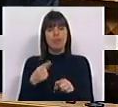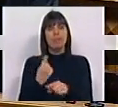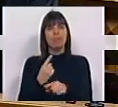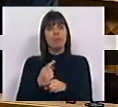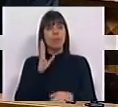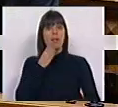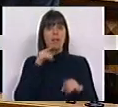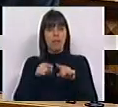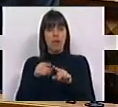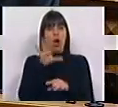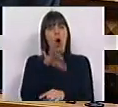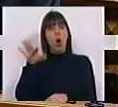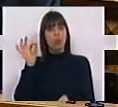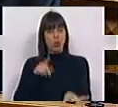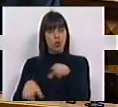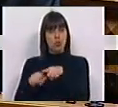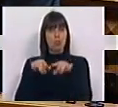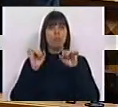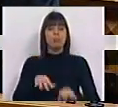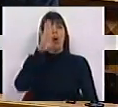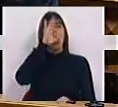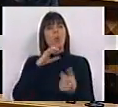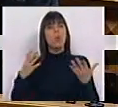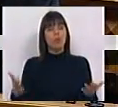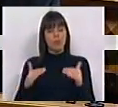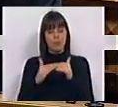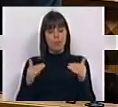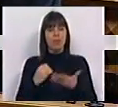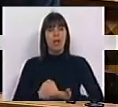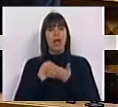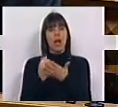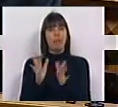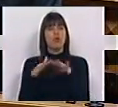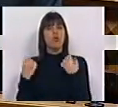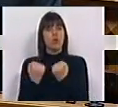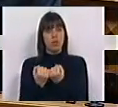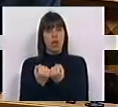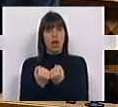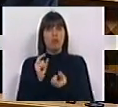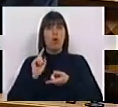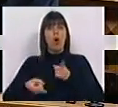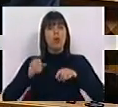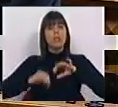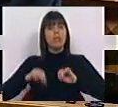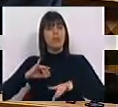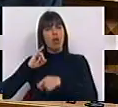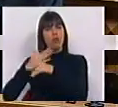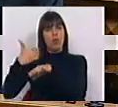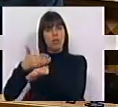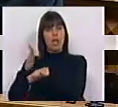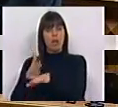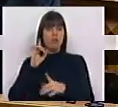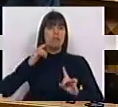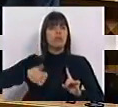também, em função das opções políticas deste governo, designadamente ao nível dos apoios sociais e àquilo que se passa noutros setores